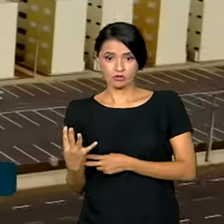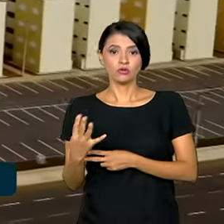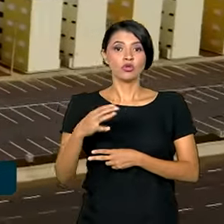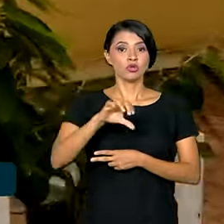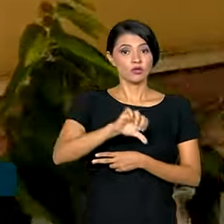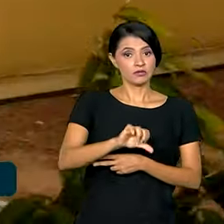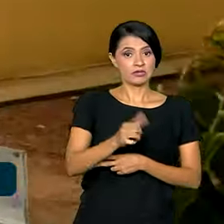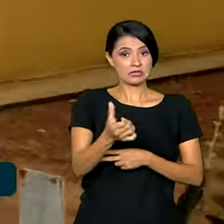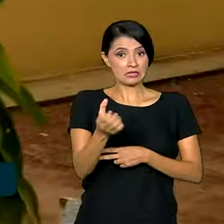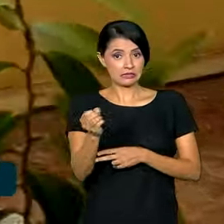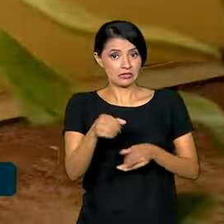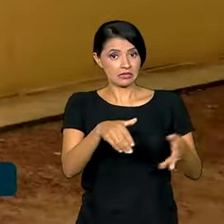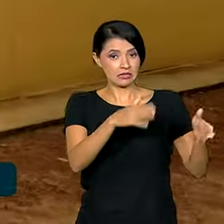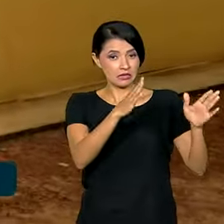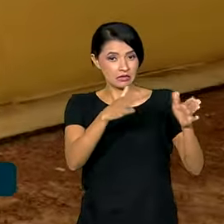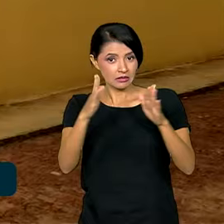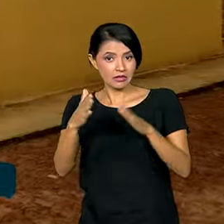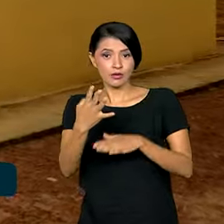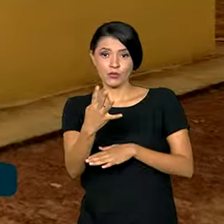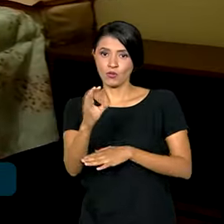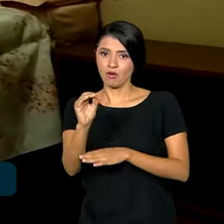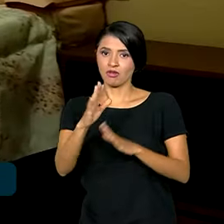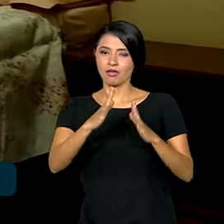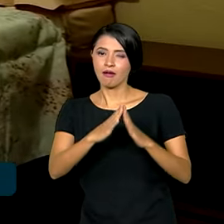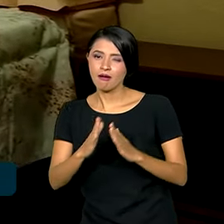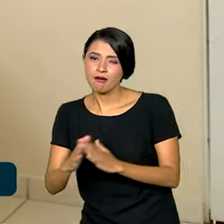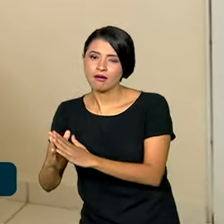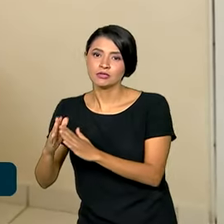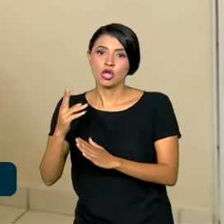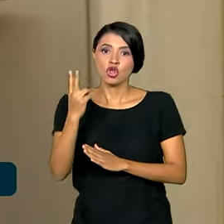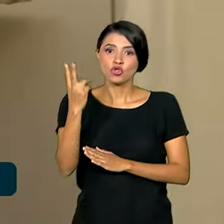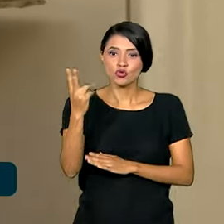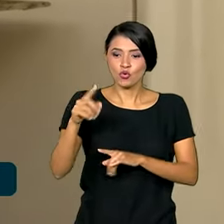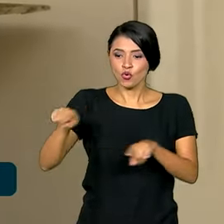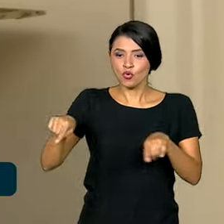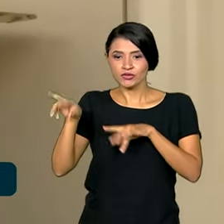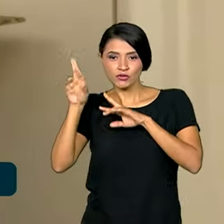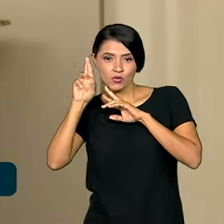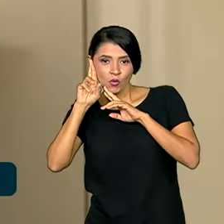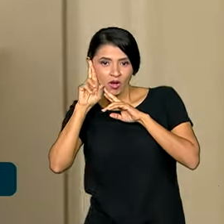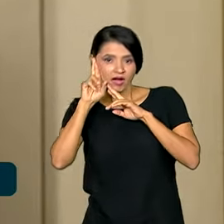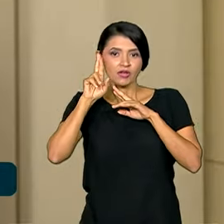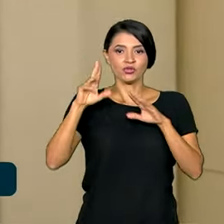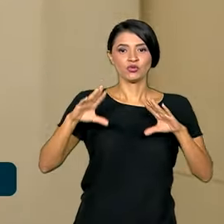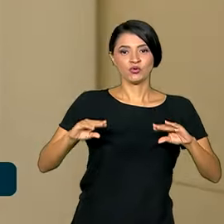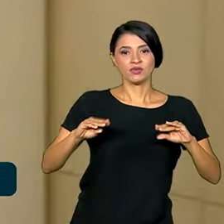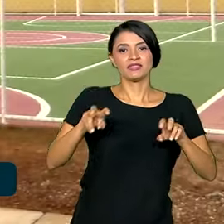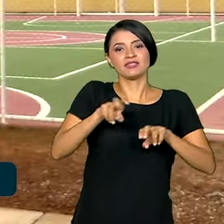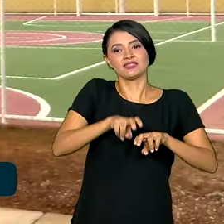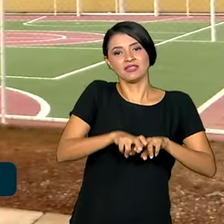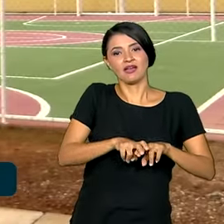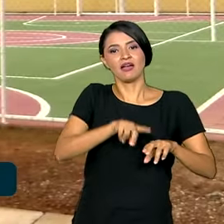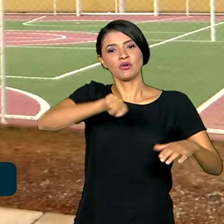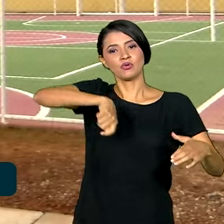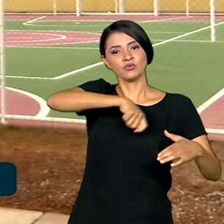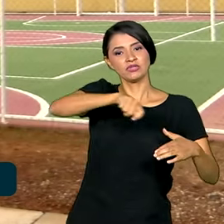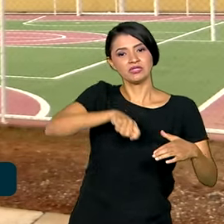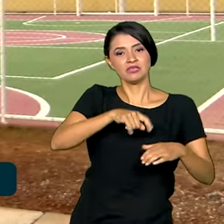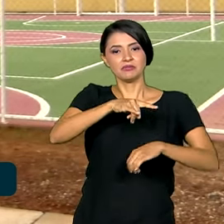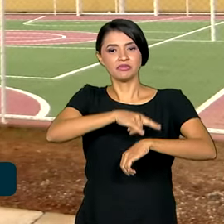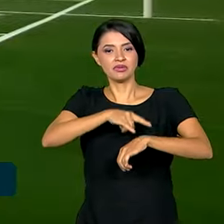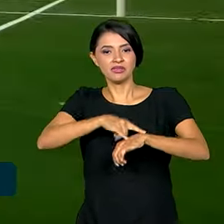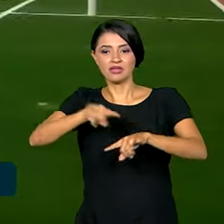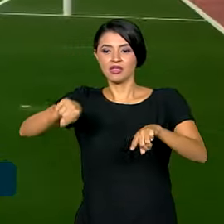apartamentos e 40 casas. Todos com dois quartos, sala, cozinha, banheiro e área de serviço. O conjunto